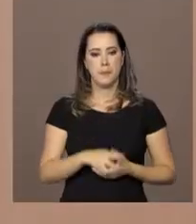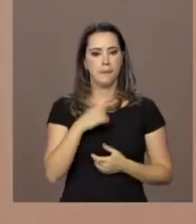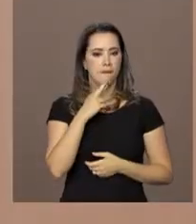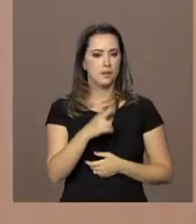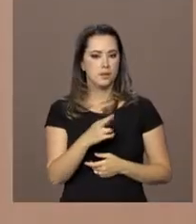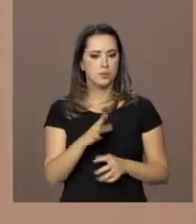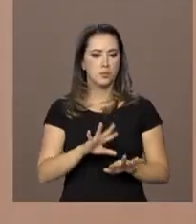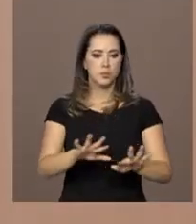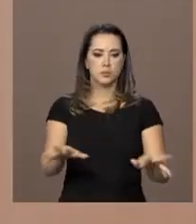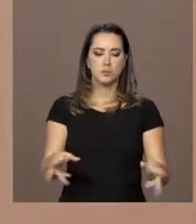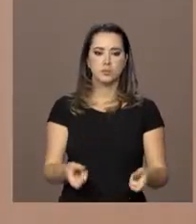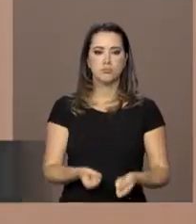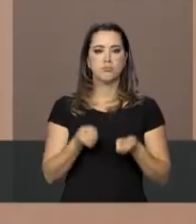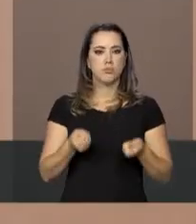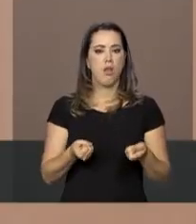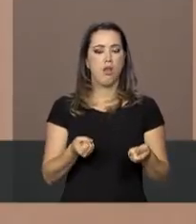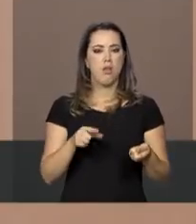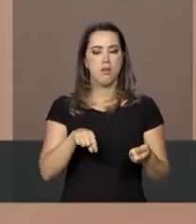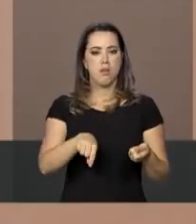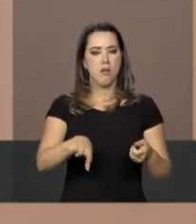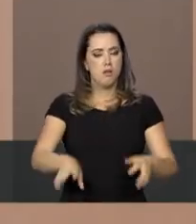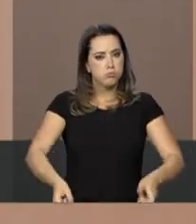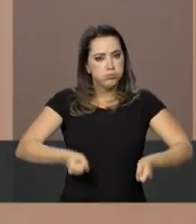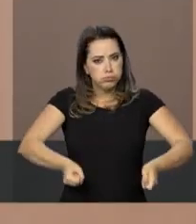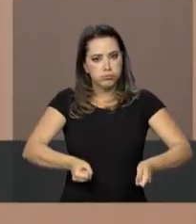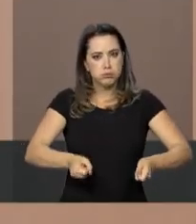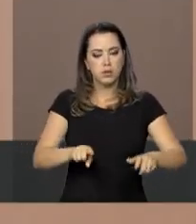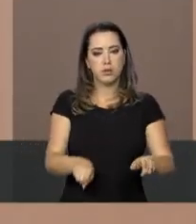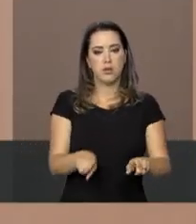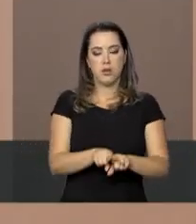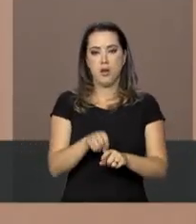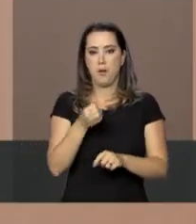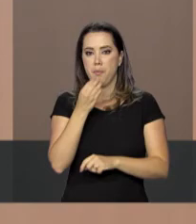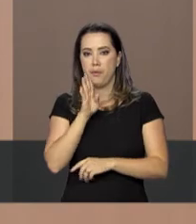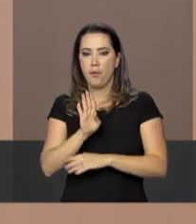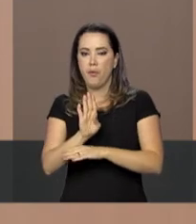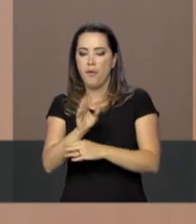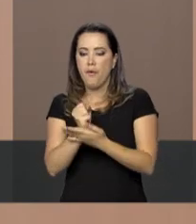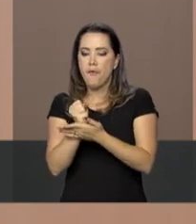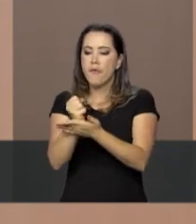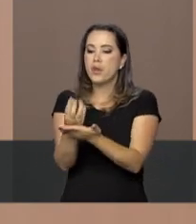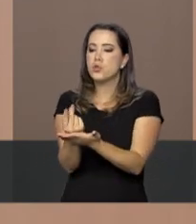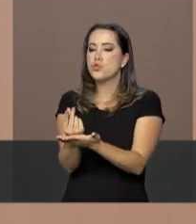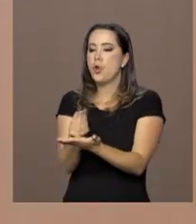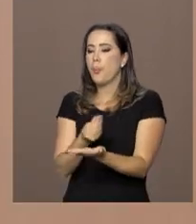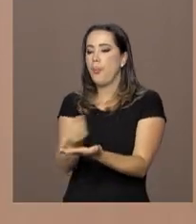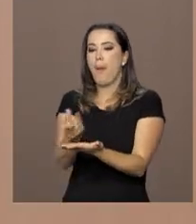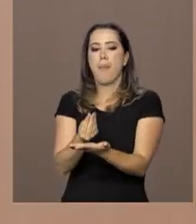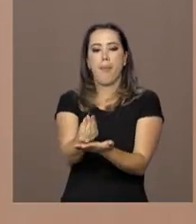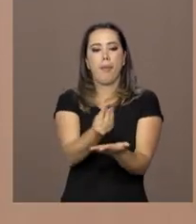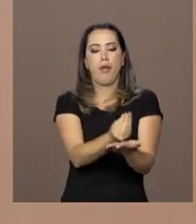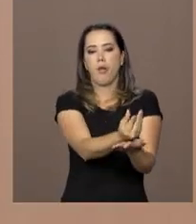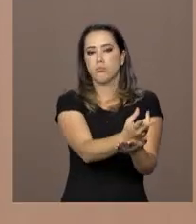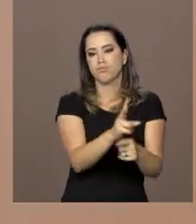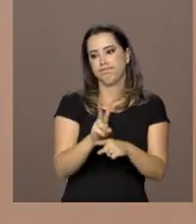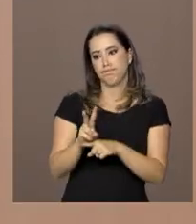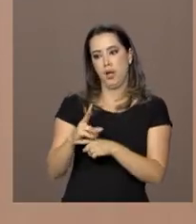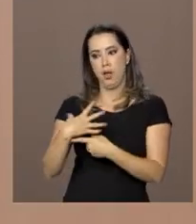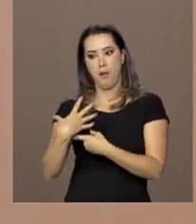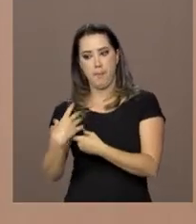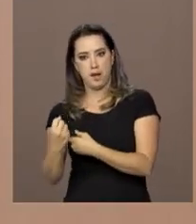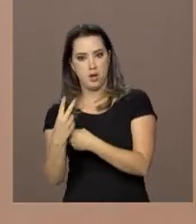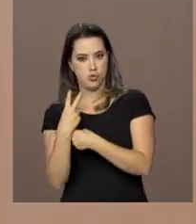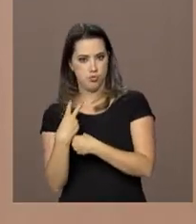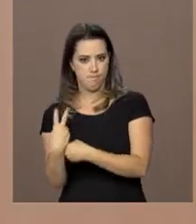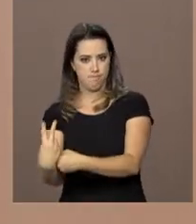safra, a boa disposição dos agentes financeiros em ofertar os recursos, o demandante do crédito